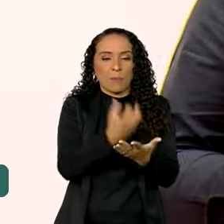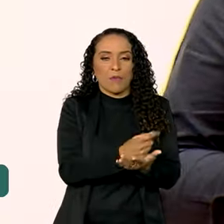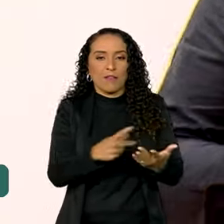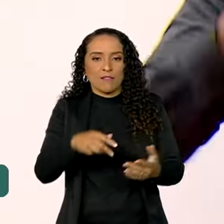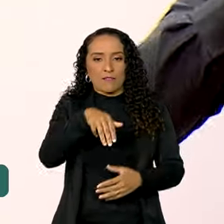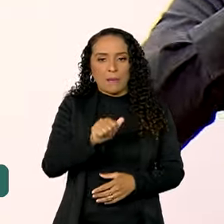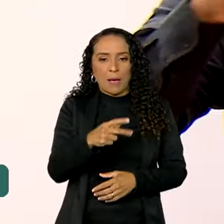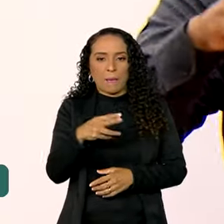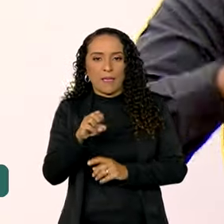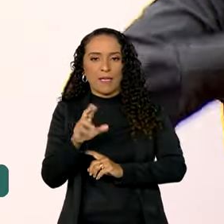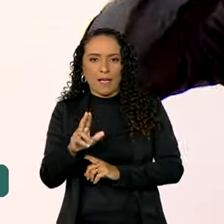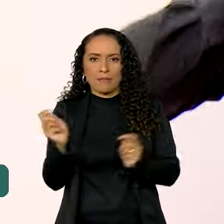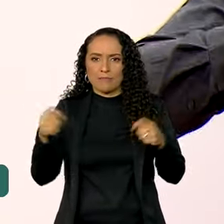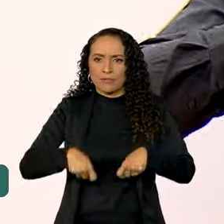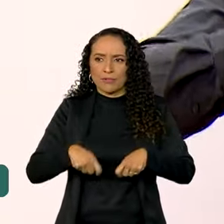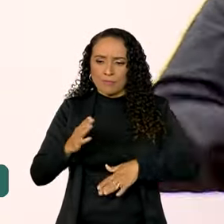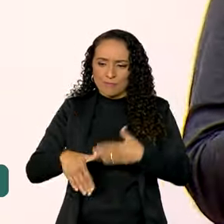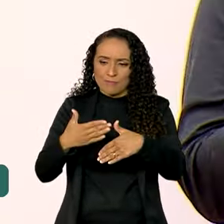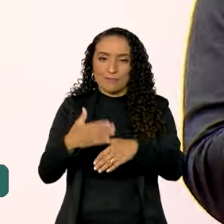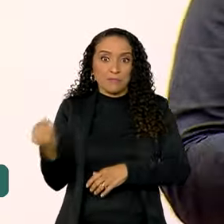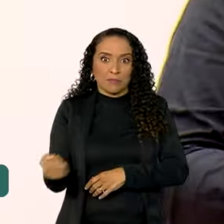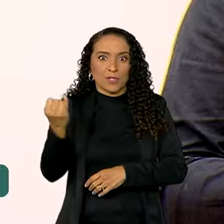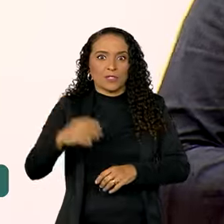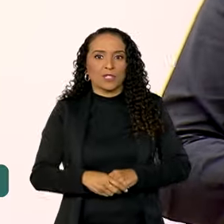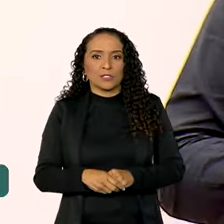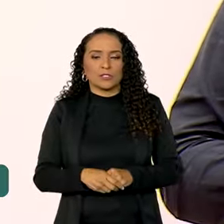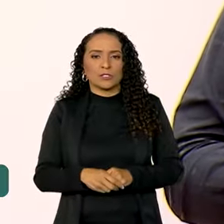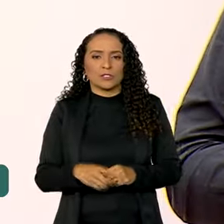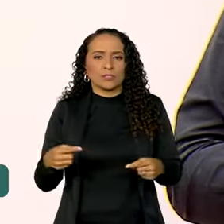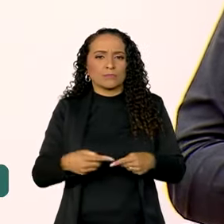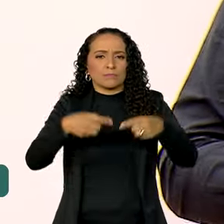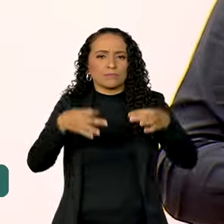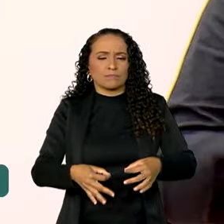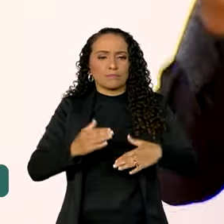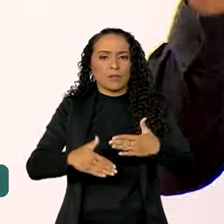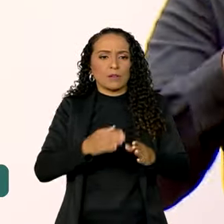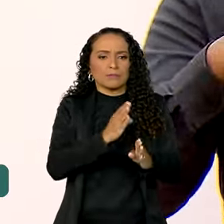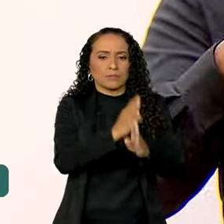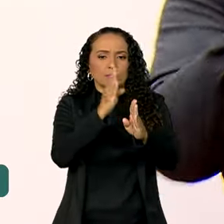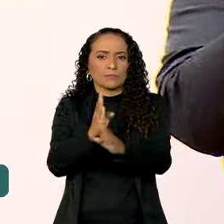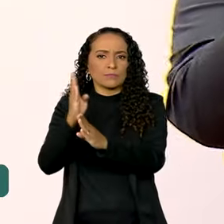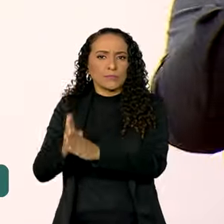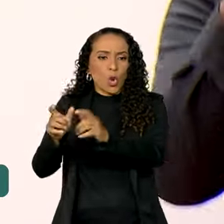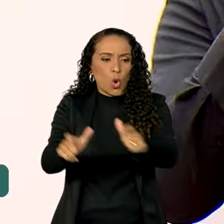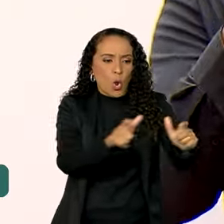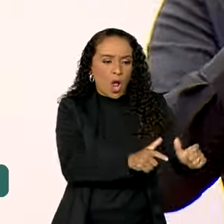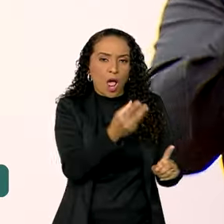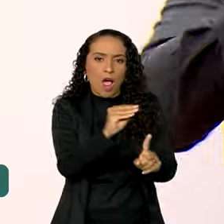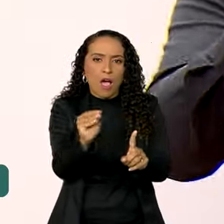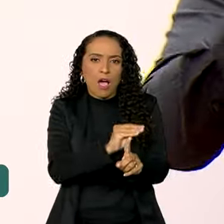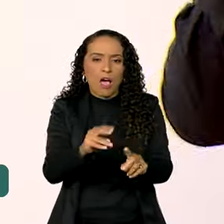mapear proporcionou avanços significativos, otimizando o processo de identificação de pontos vulneráveis